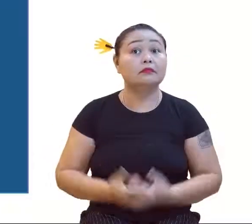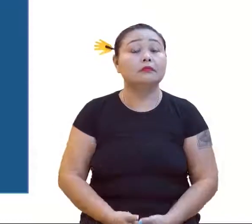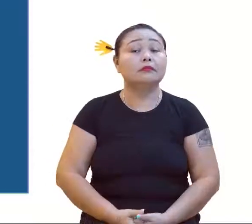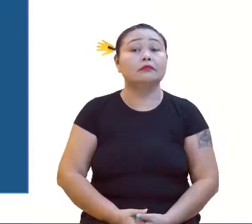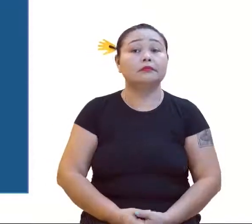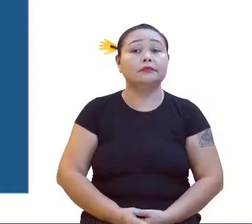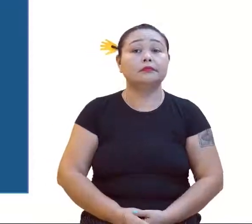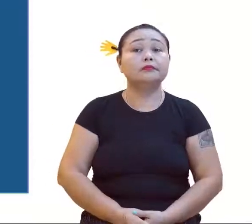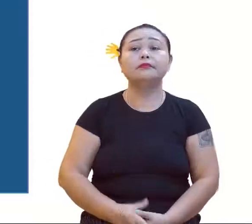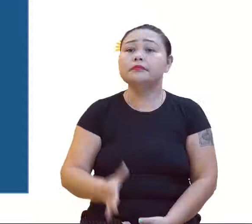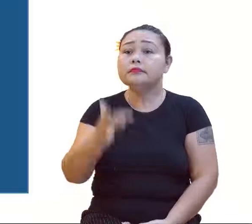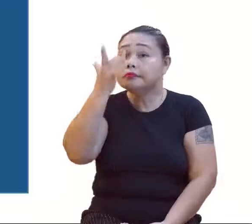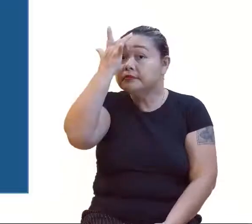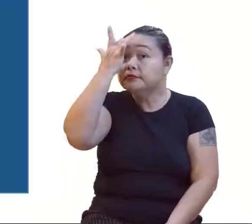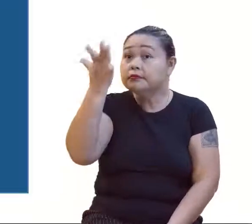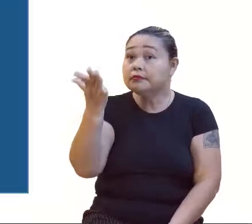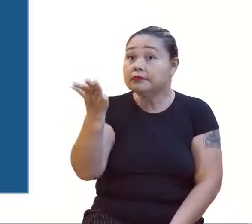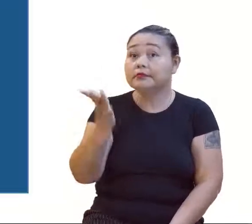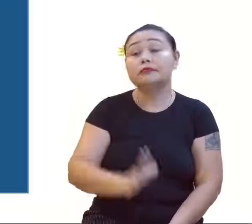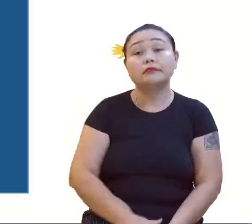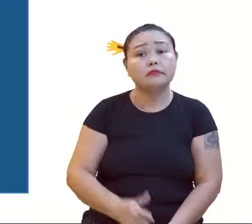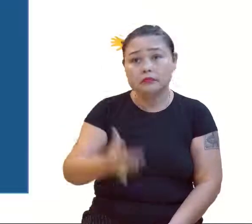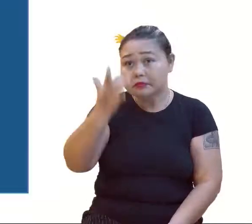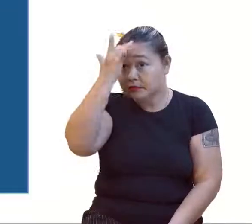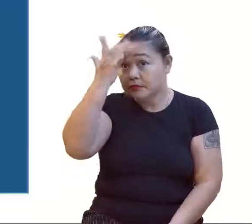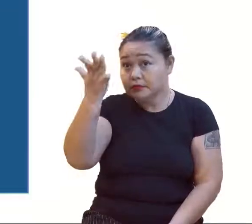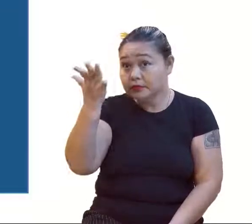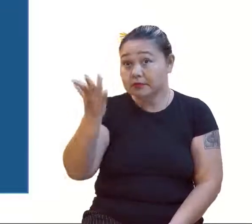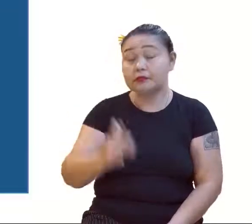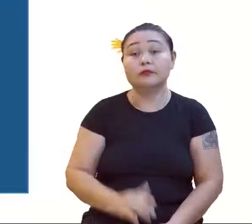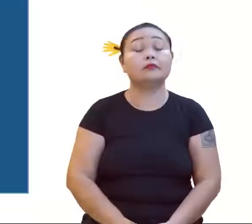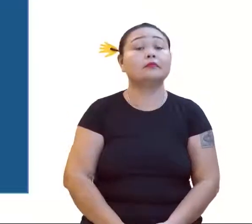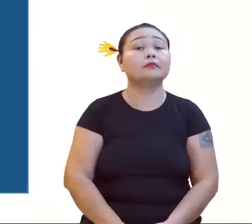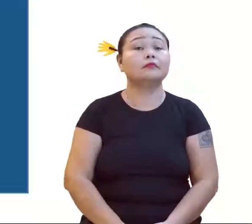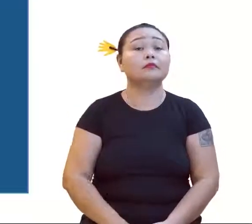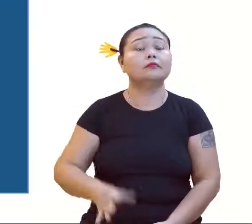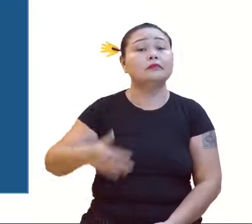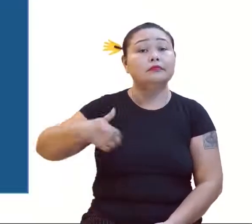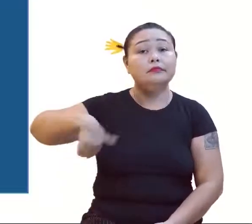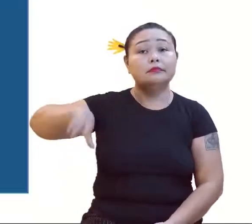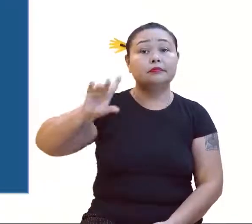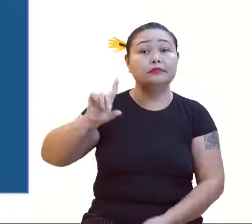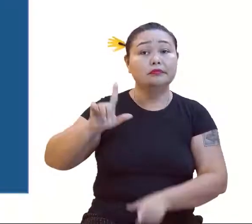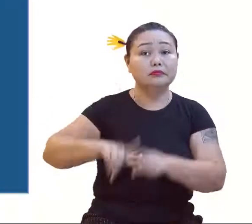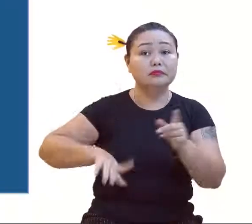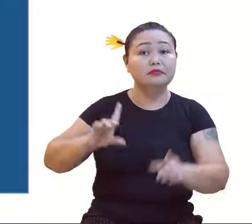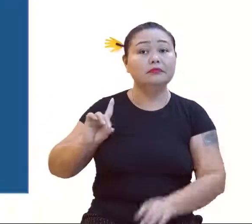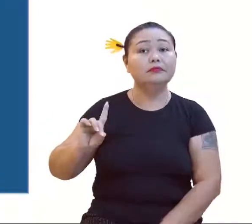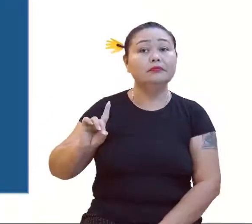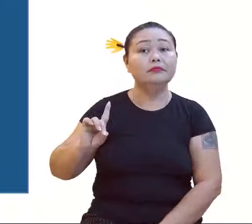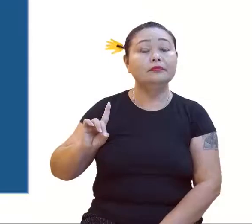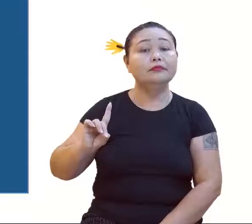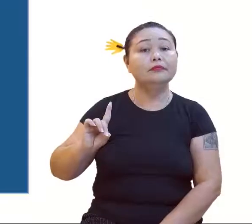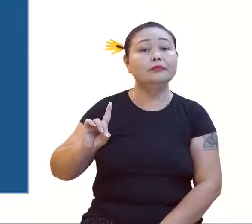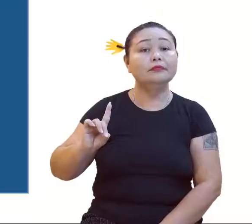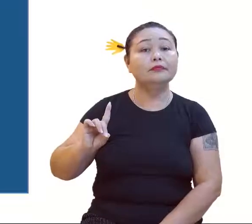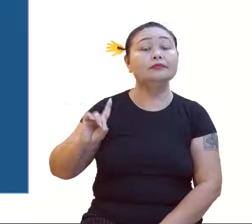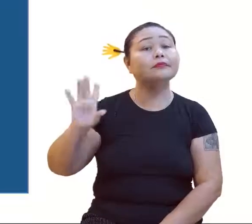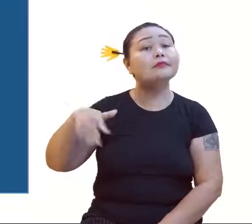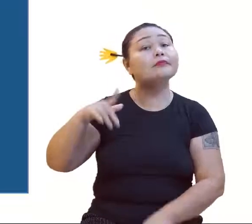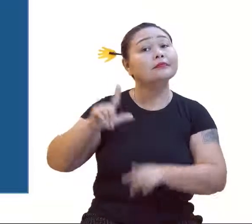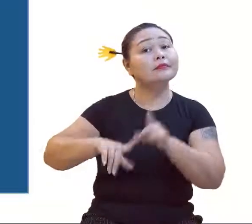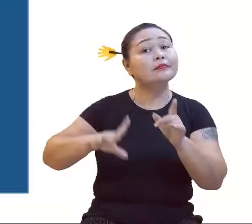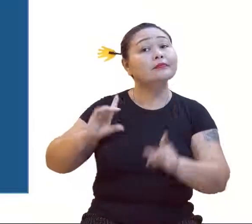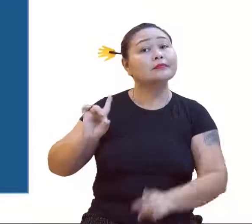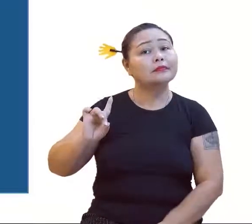Ficou fácil. Ficou fácil? Ficou fácil. A letra D, não, está muito fácil essa, né? Porque olha lá, a letra D